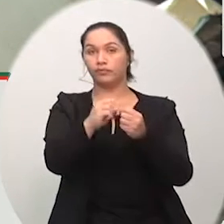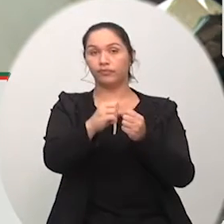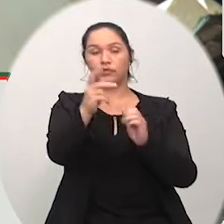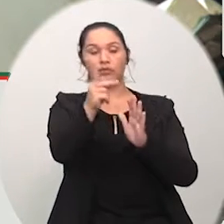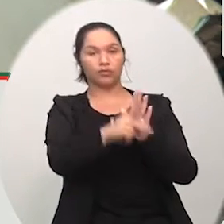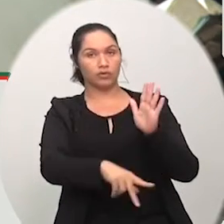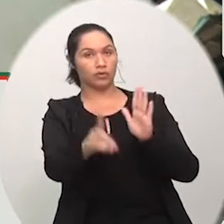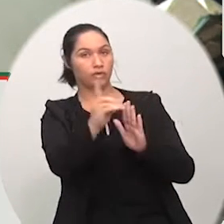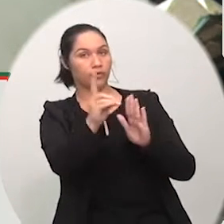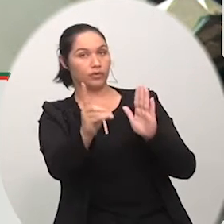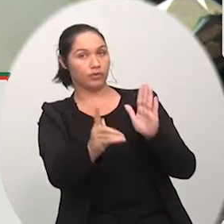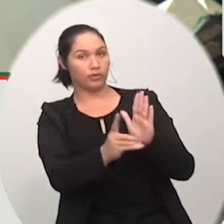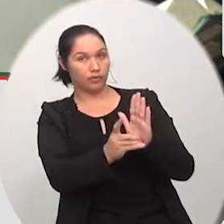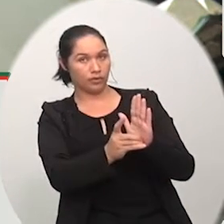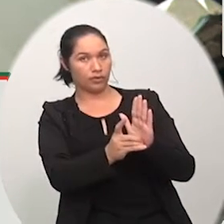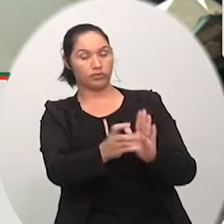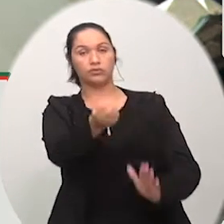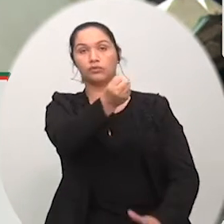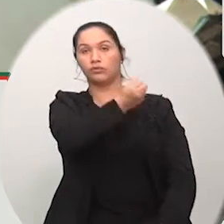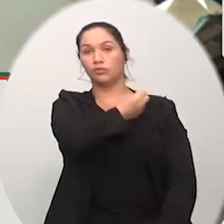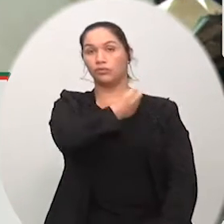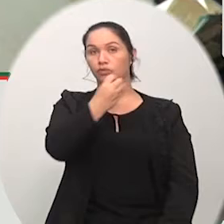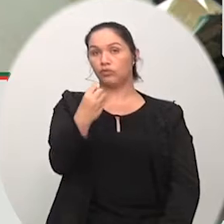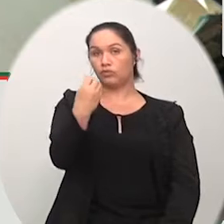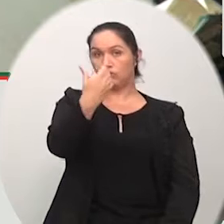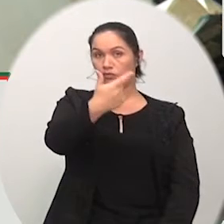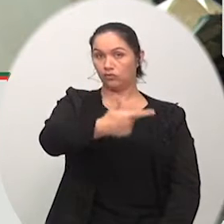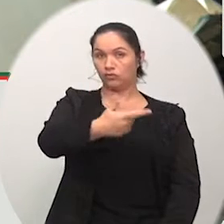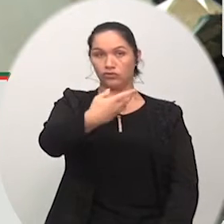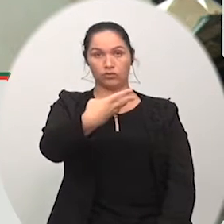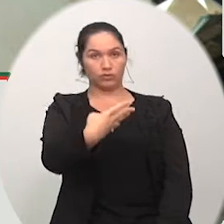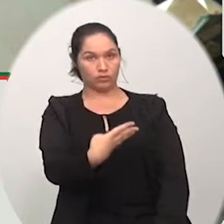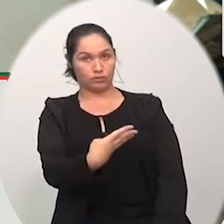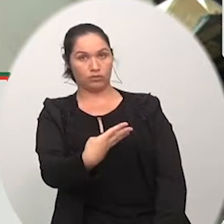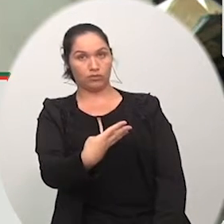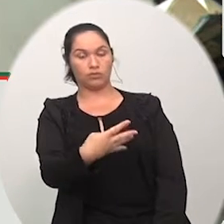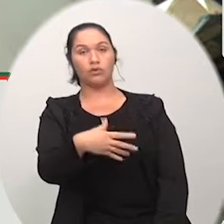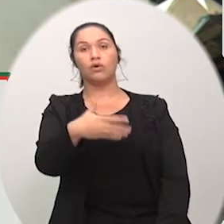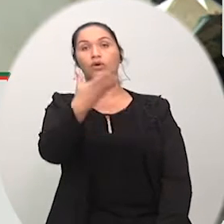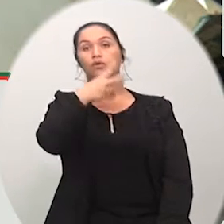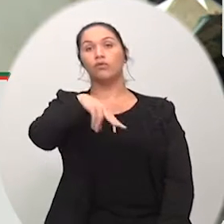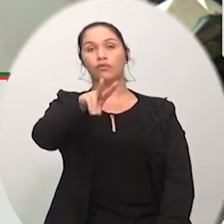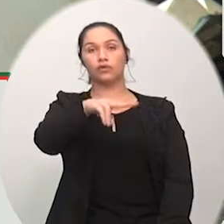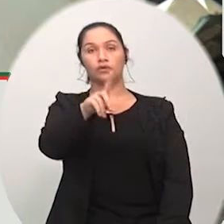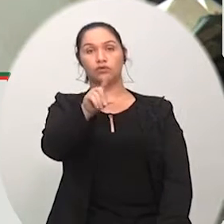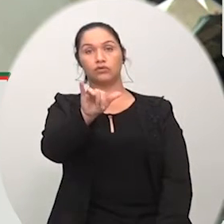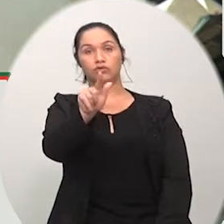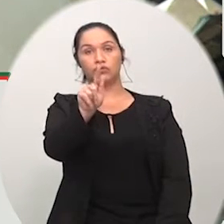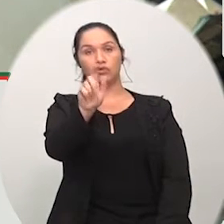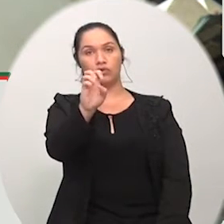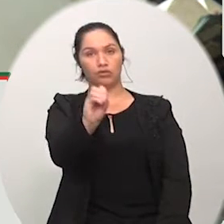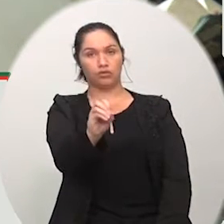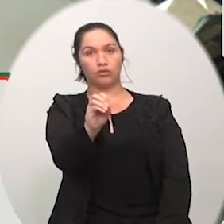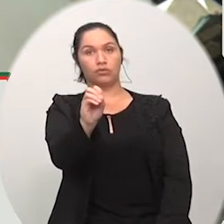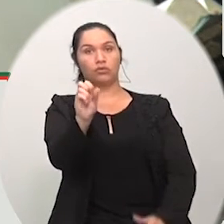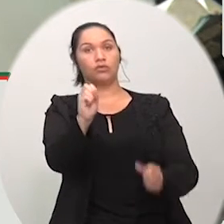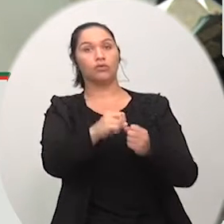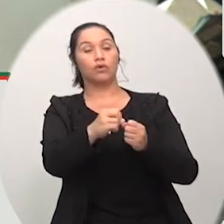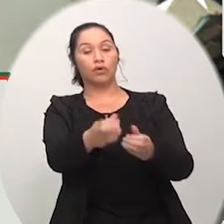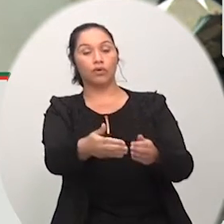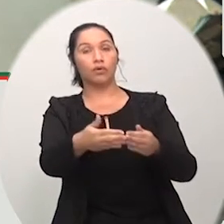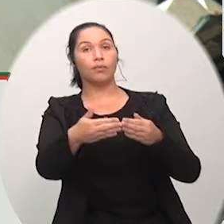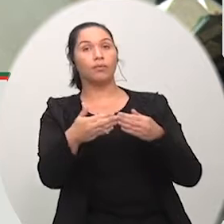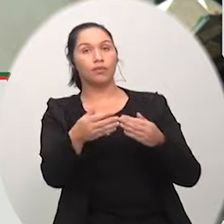Projeto de decreto legislativo PDL 024, barra 18, de autoria do vereador Diego Goulart. Moção